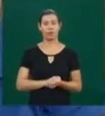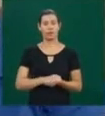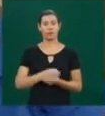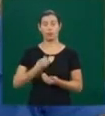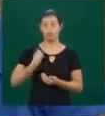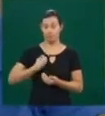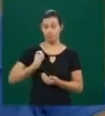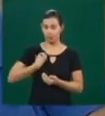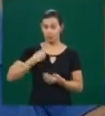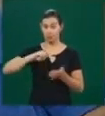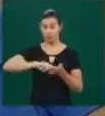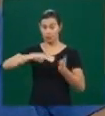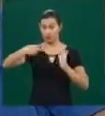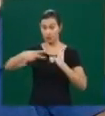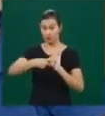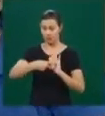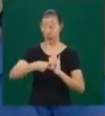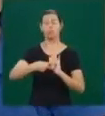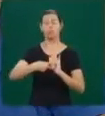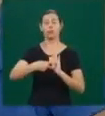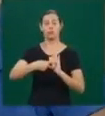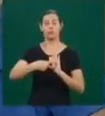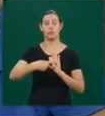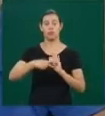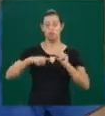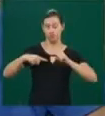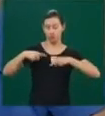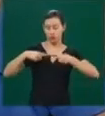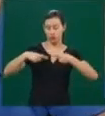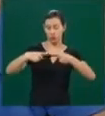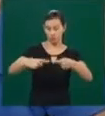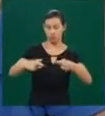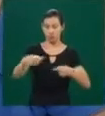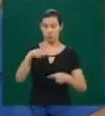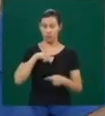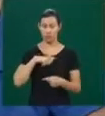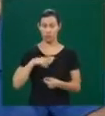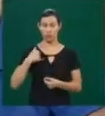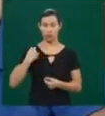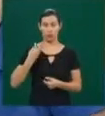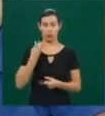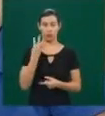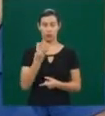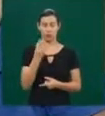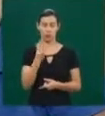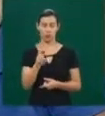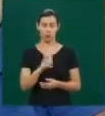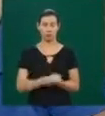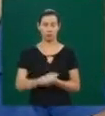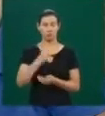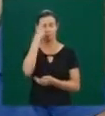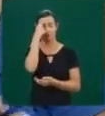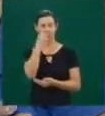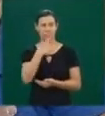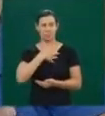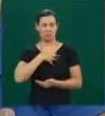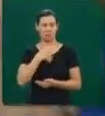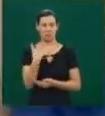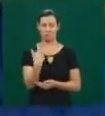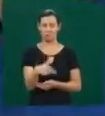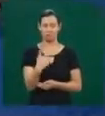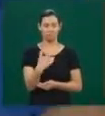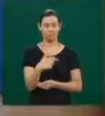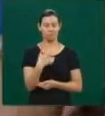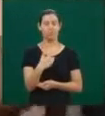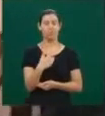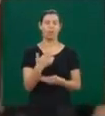E eu não conseguia nem imaginar que eu, aos meus 45 anos de idade, eu não tivesse o privilégio de ter um filho, né?